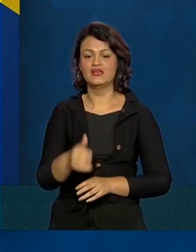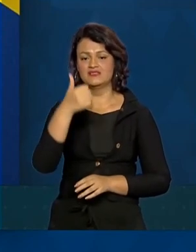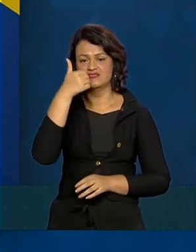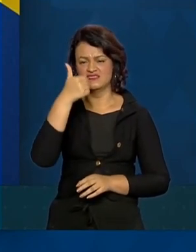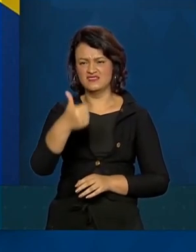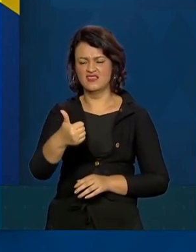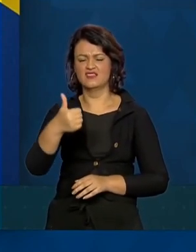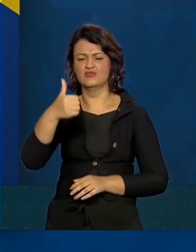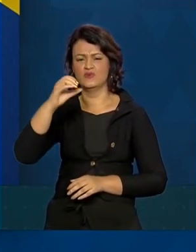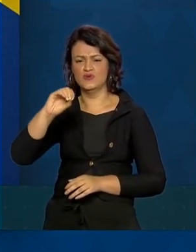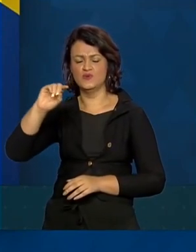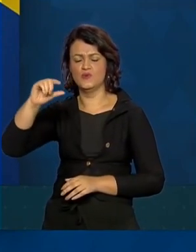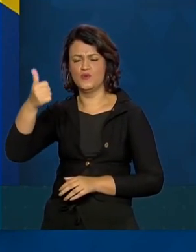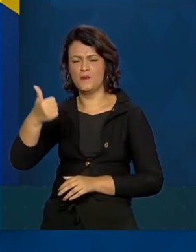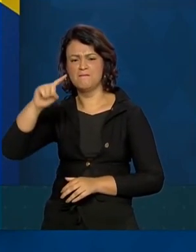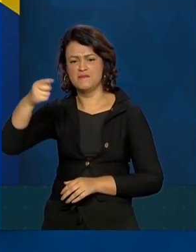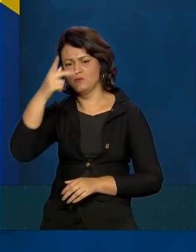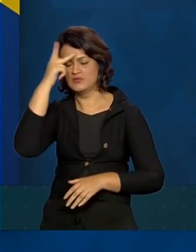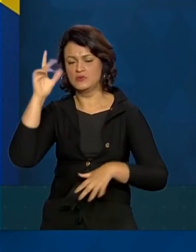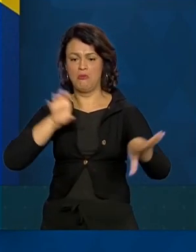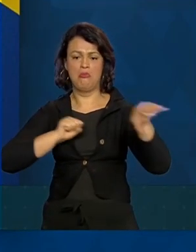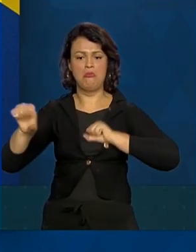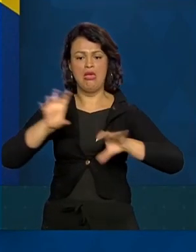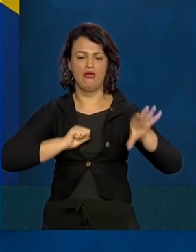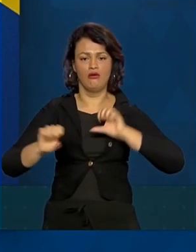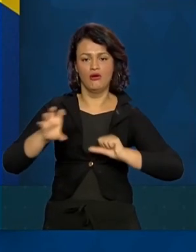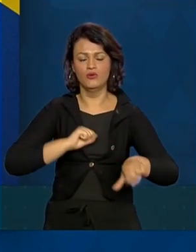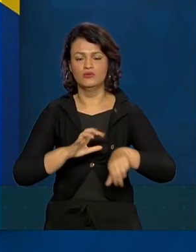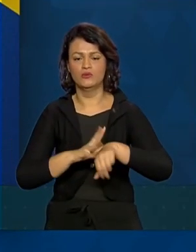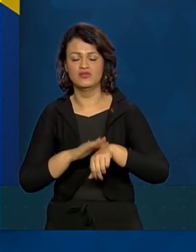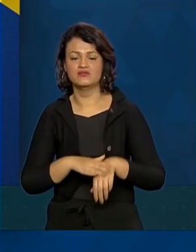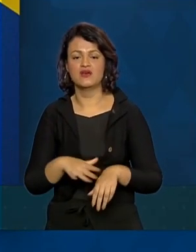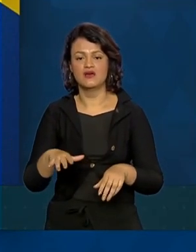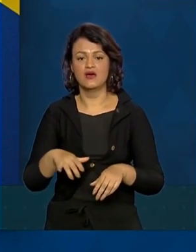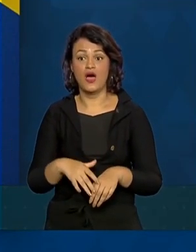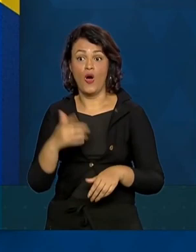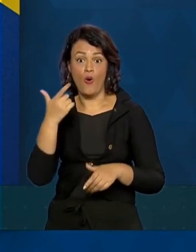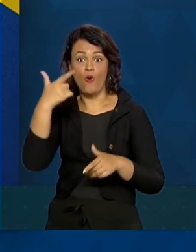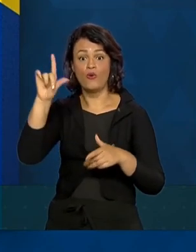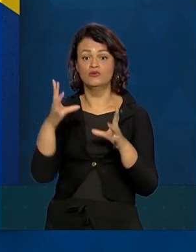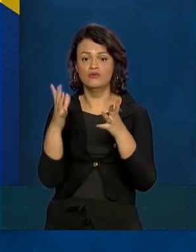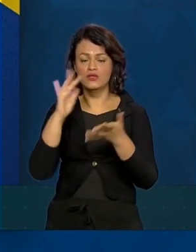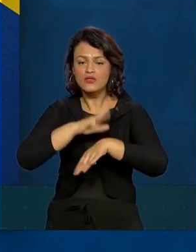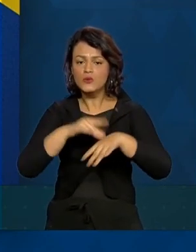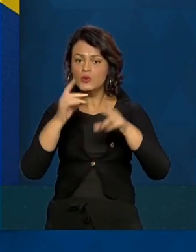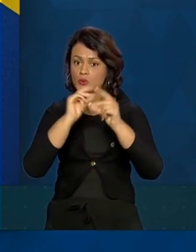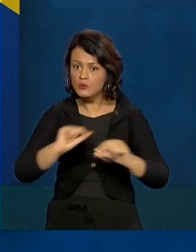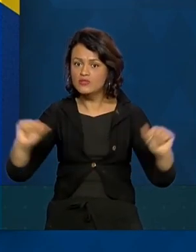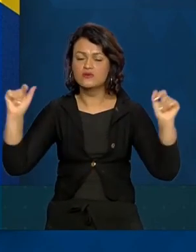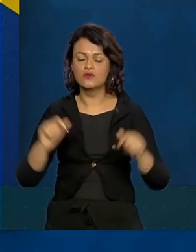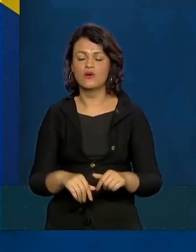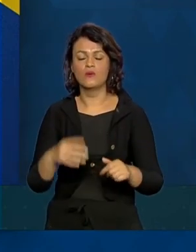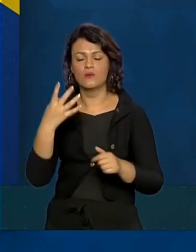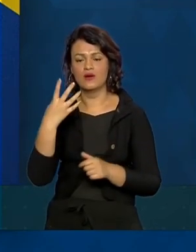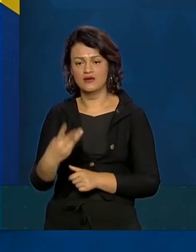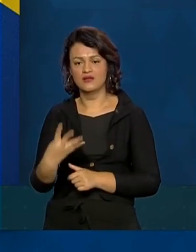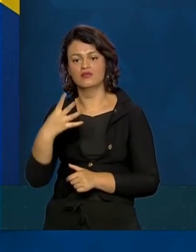.147 contaminados, infectados, salvos que já foram curados, 42